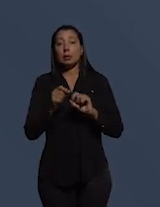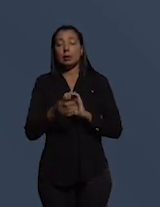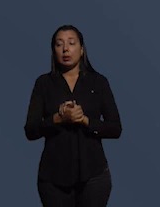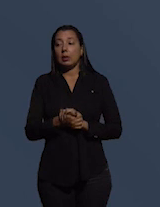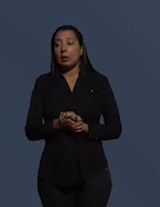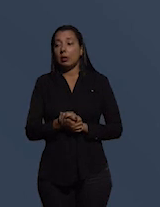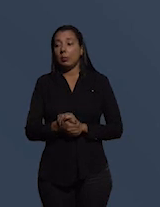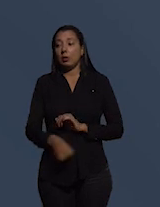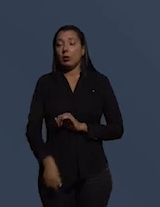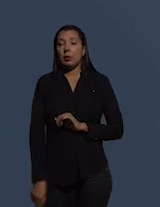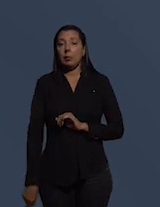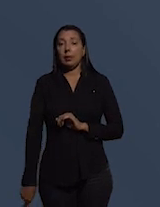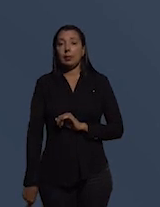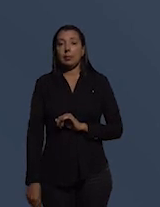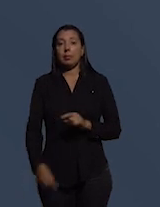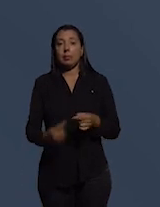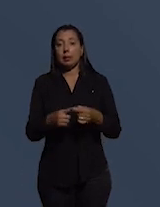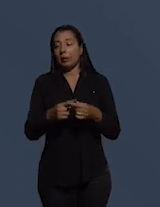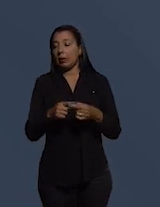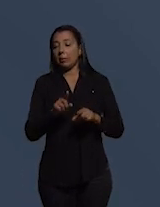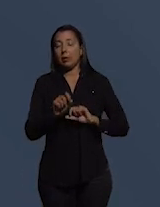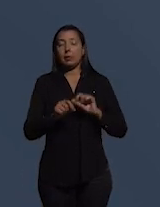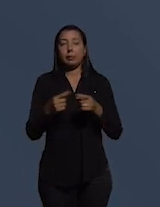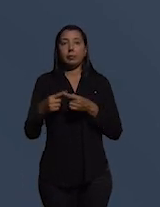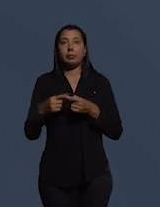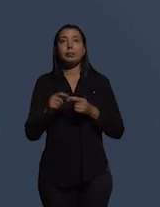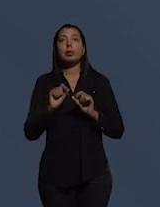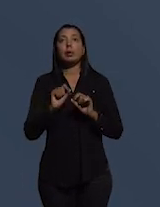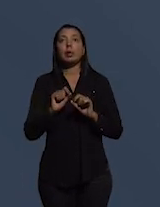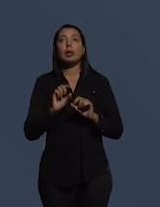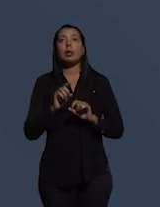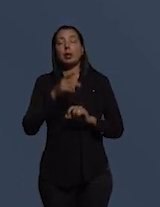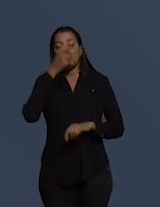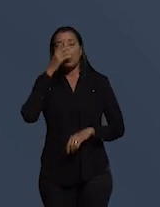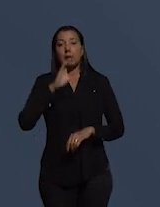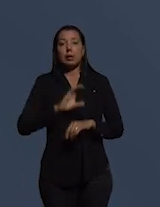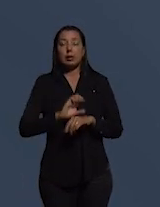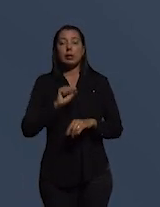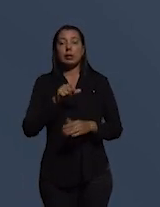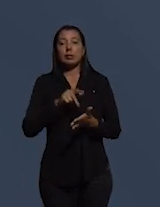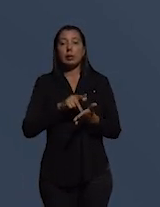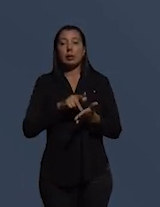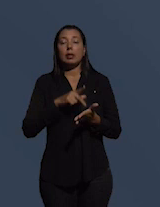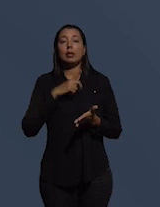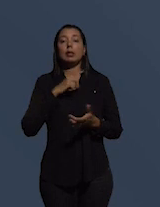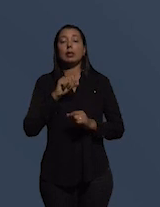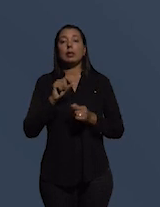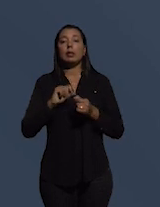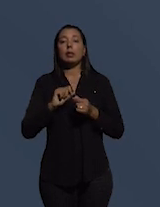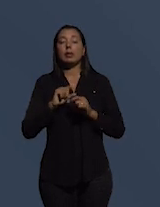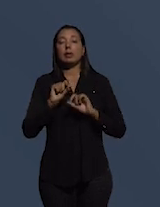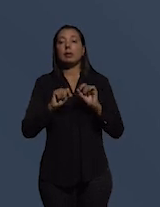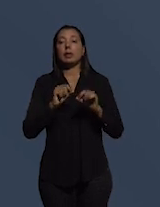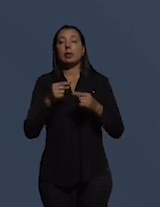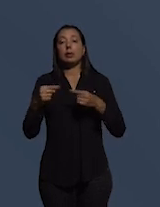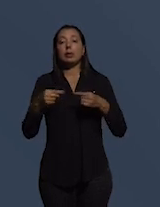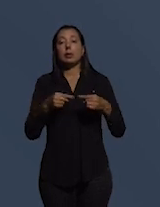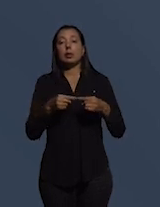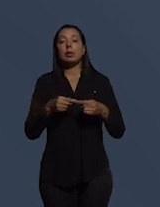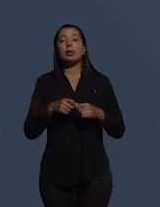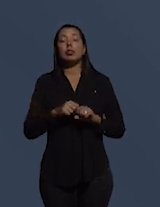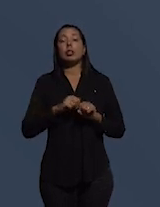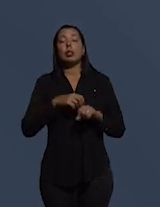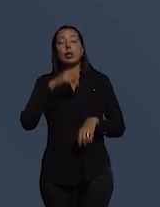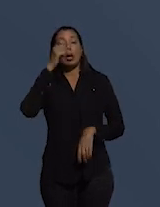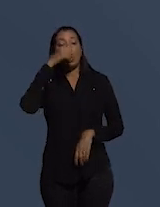juntamos todos os fatores de transparência que os cidadãos realmente tem que fazer para se defender de abuso e